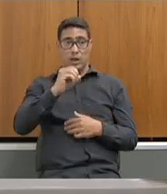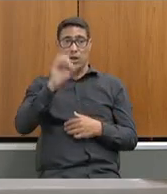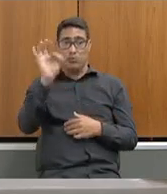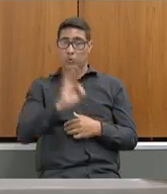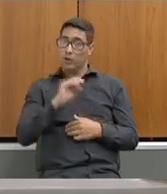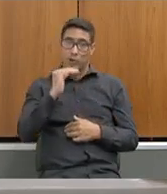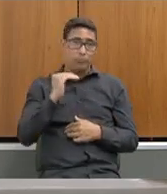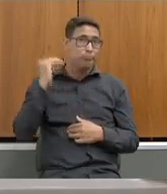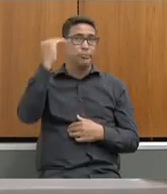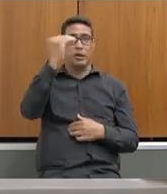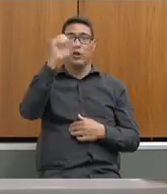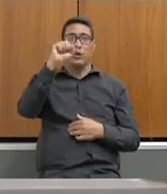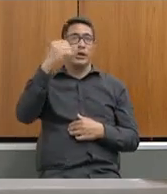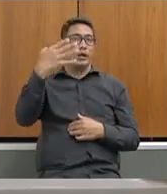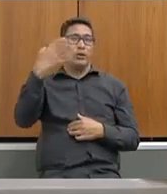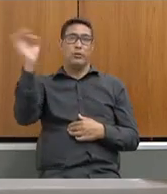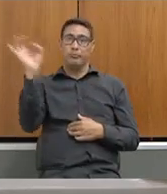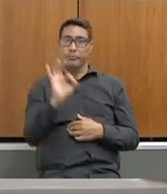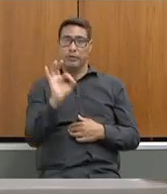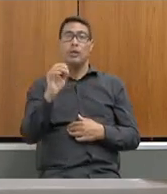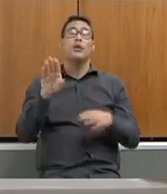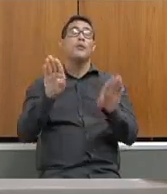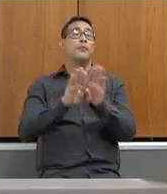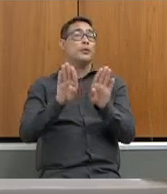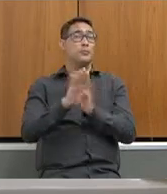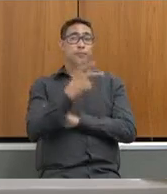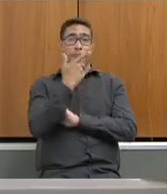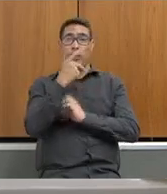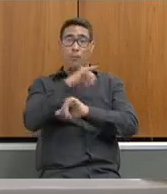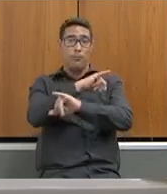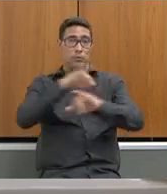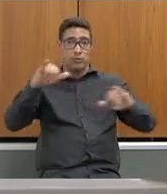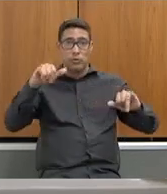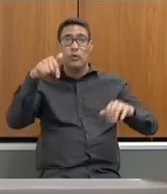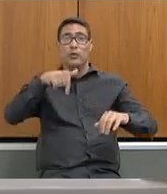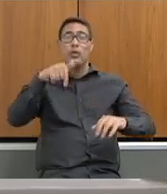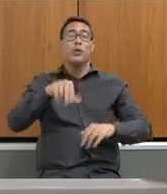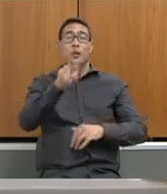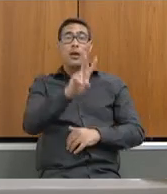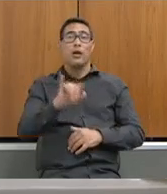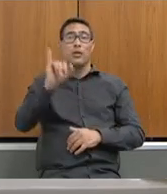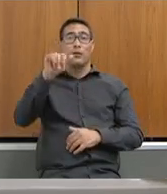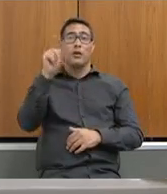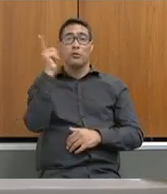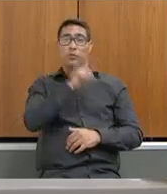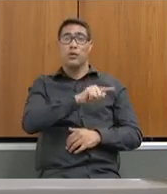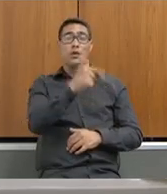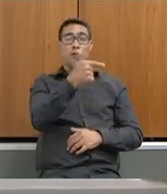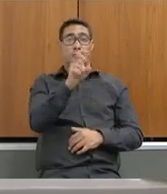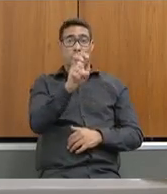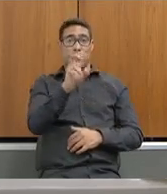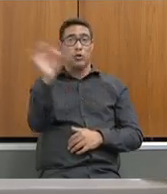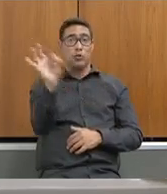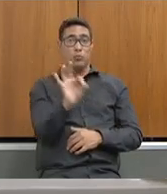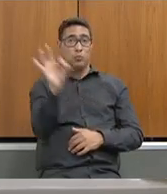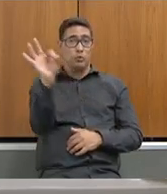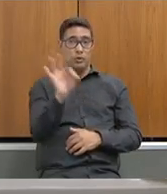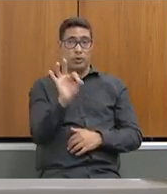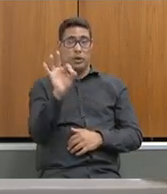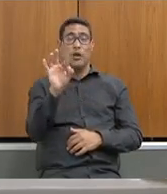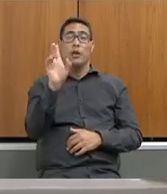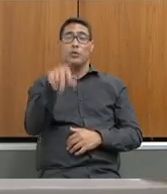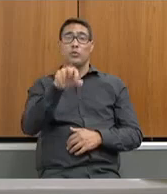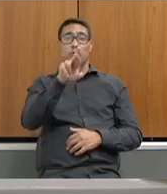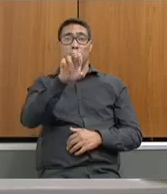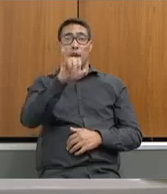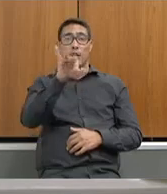hoje, 84%, e anuncio também para essa rede que nós iremos cumprir com 25% da receita